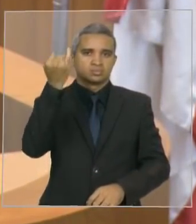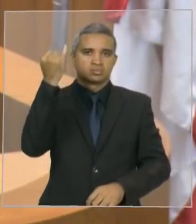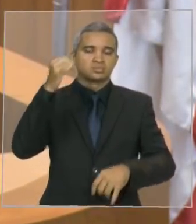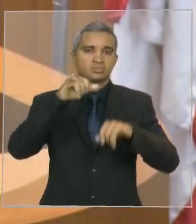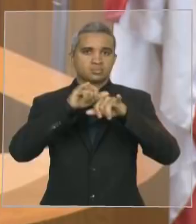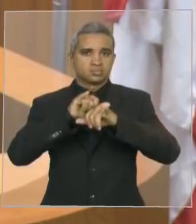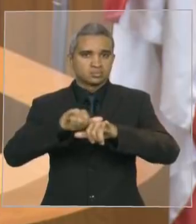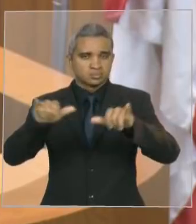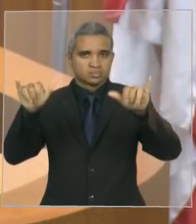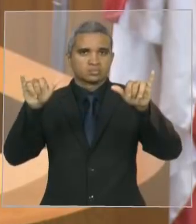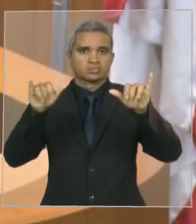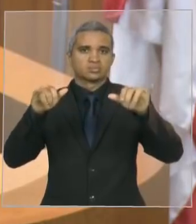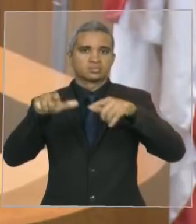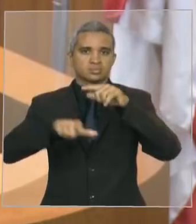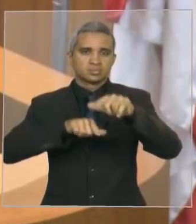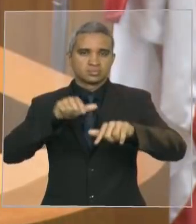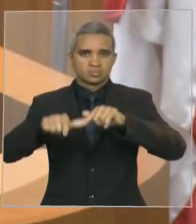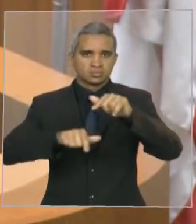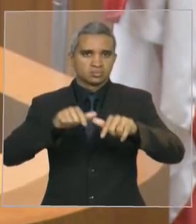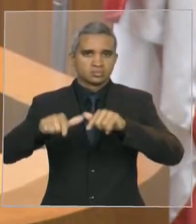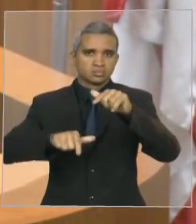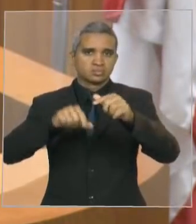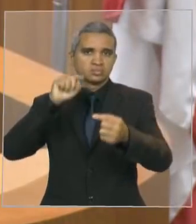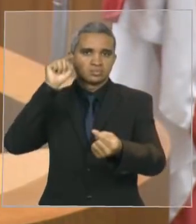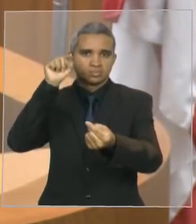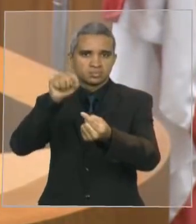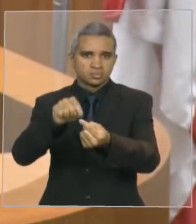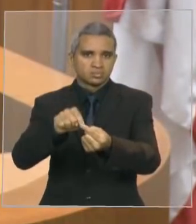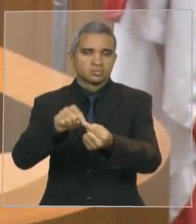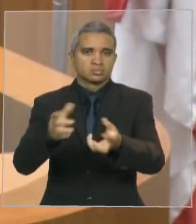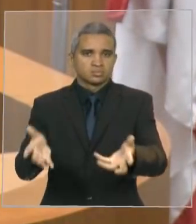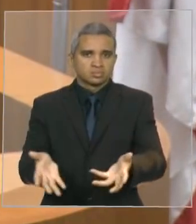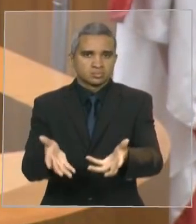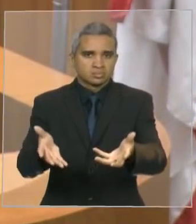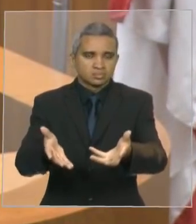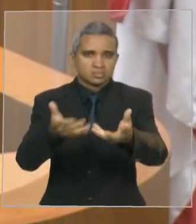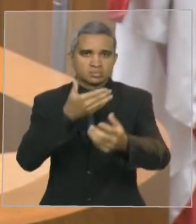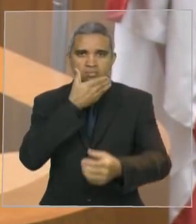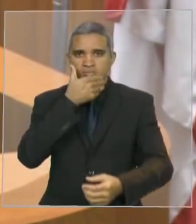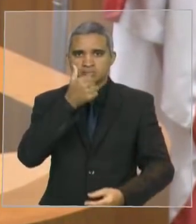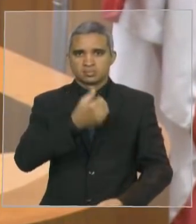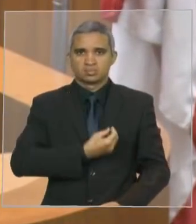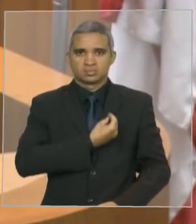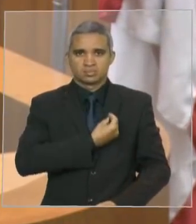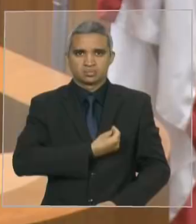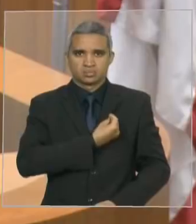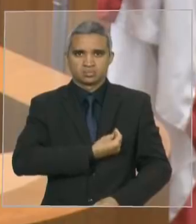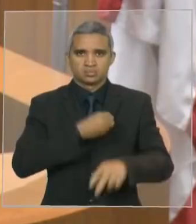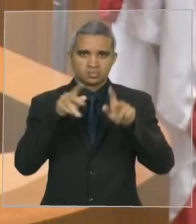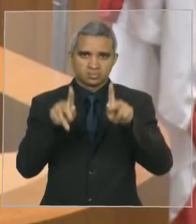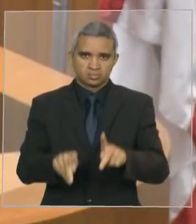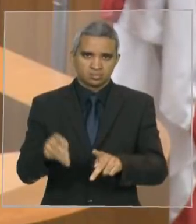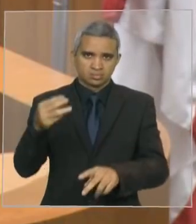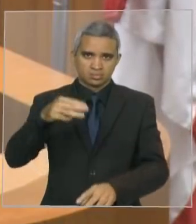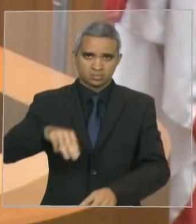que visam melhorar a vida da população do Maranhão, mas